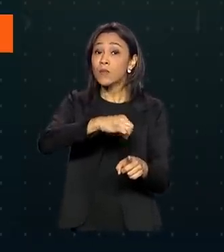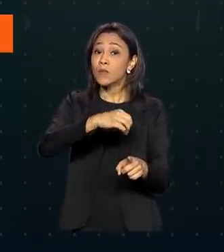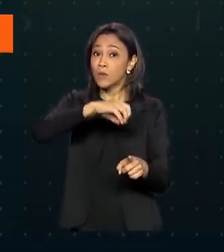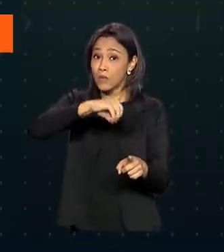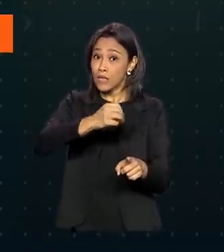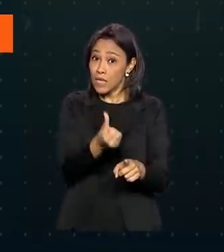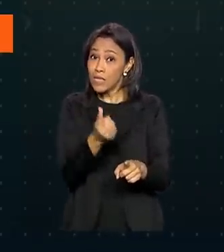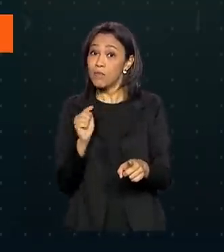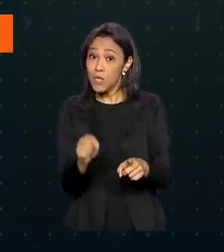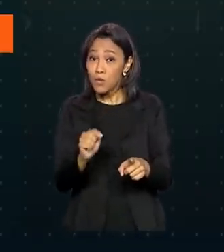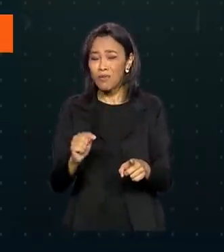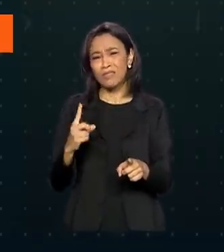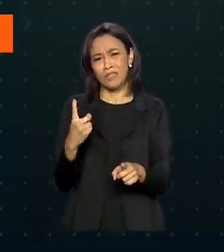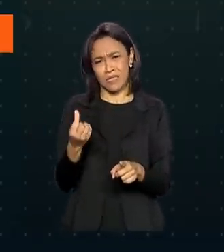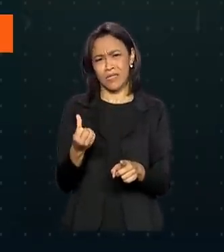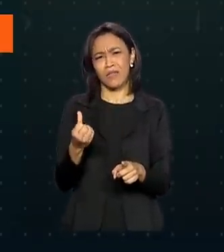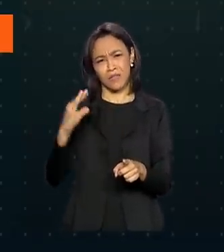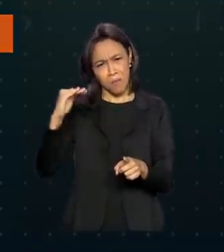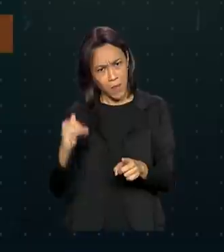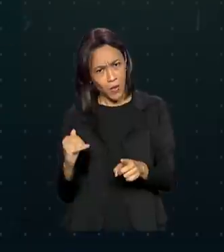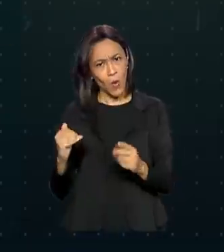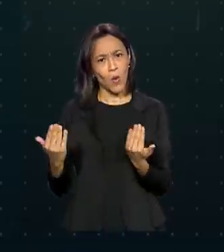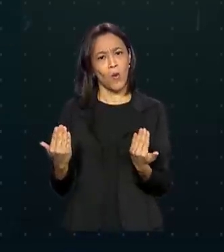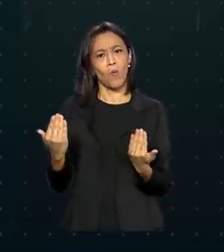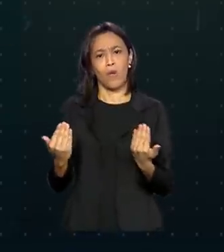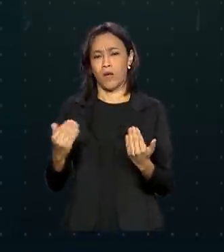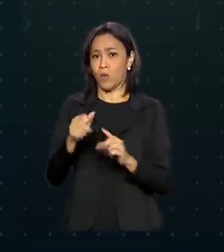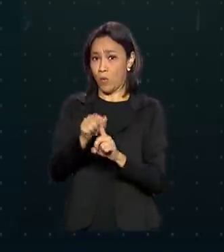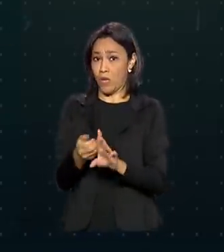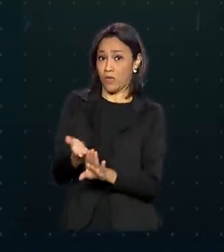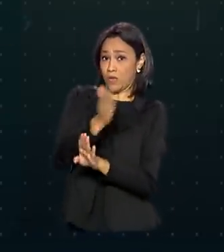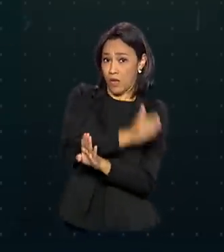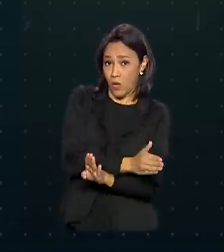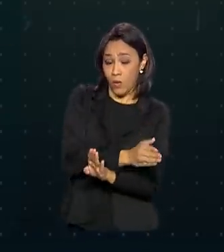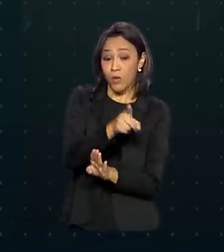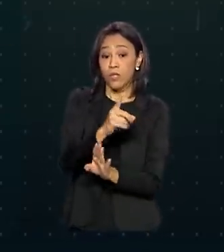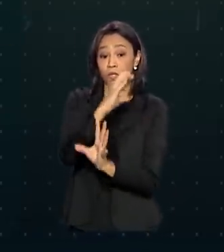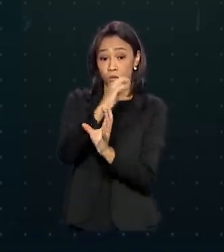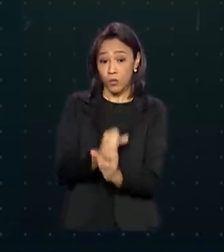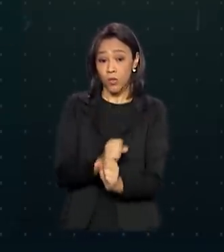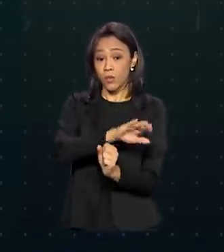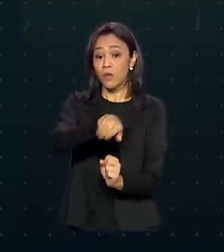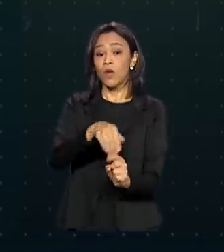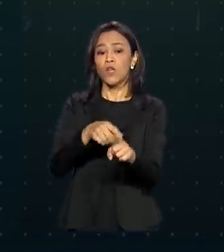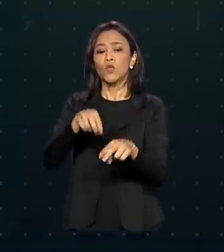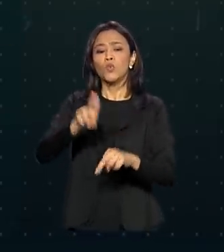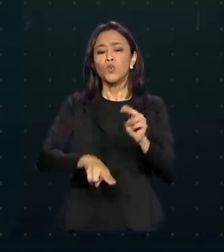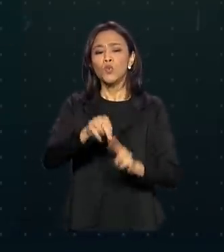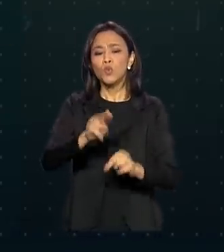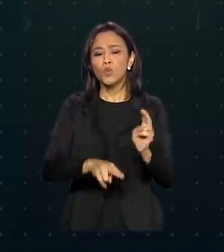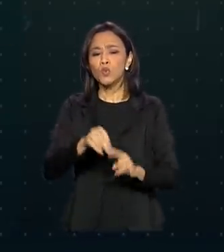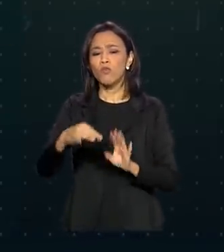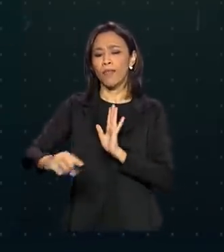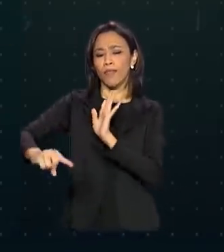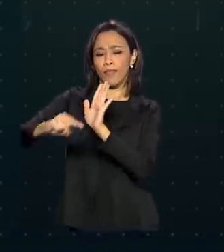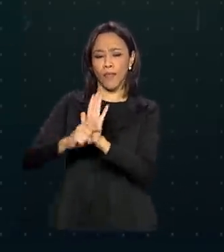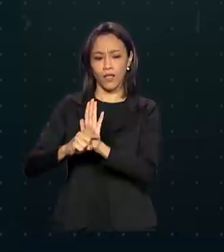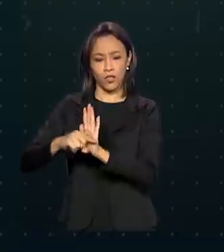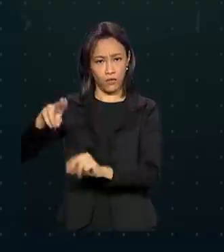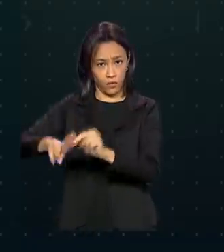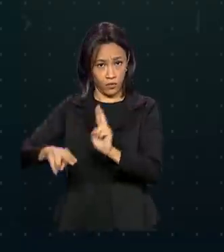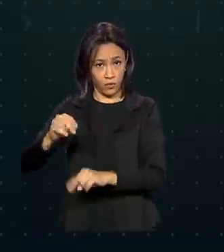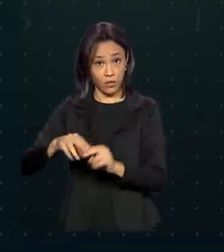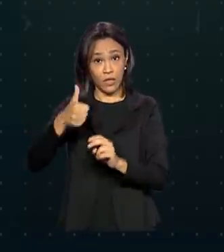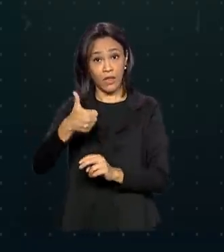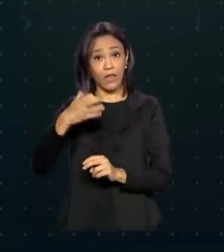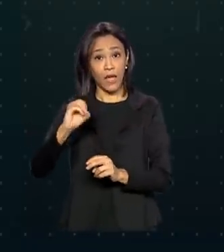16% menos que no mês anterior. Com isso, o saldo mensal de empregos formais em junho foi negativo, de 10 mil